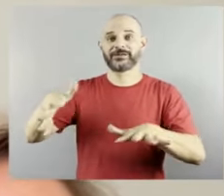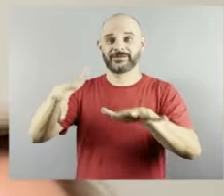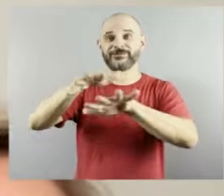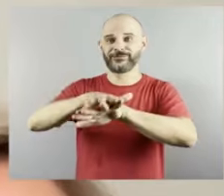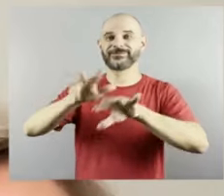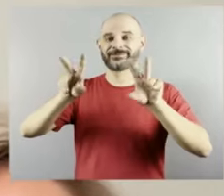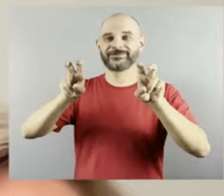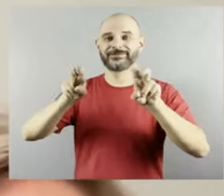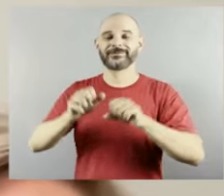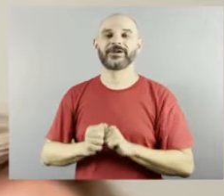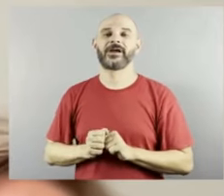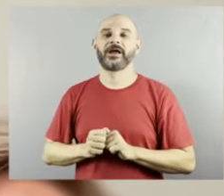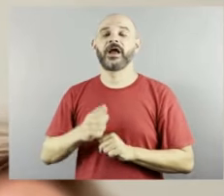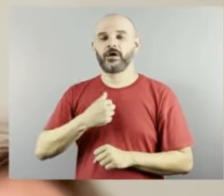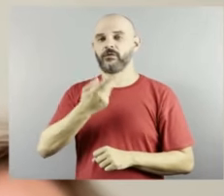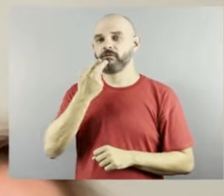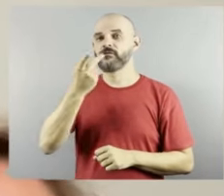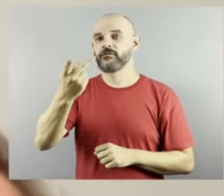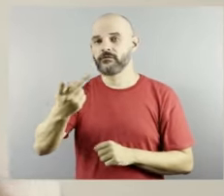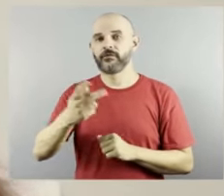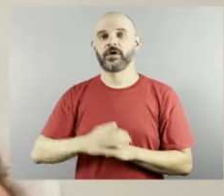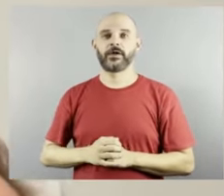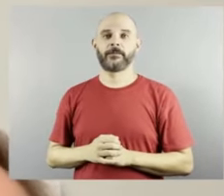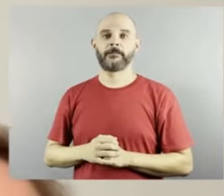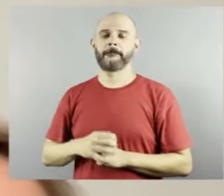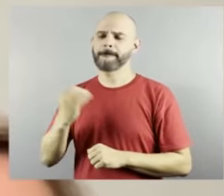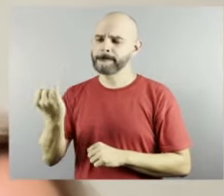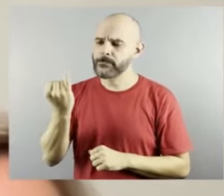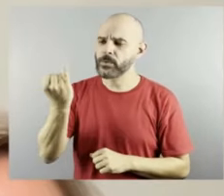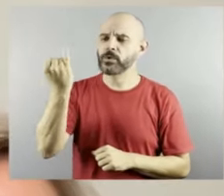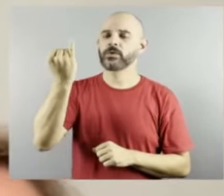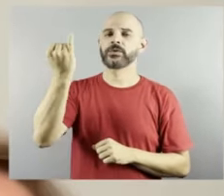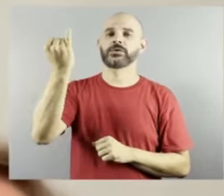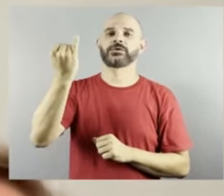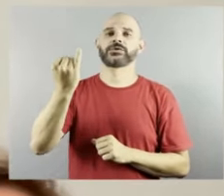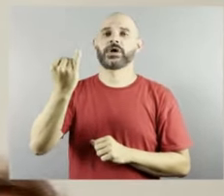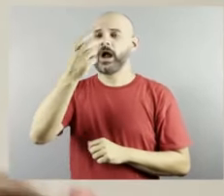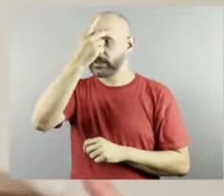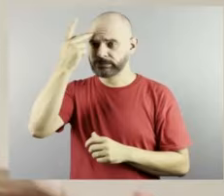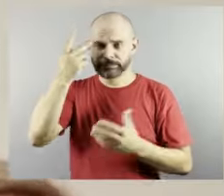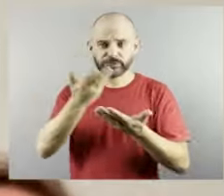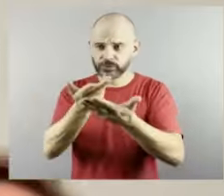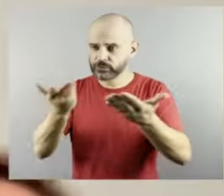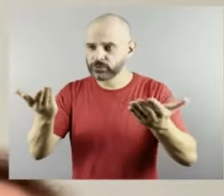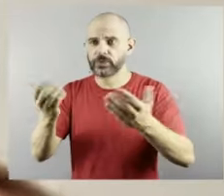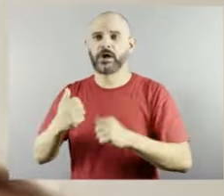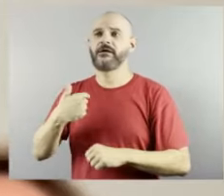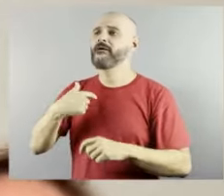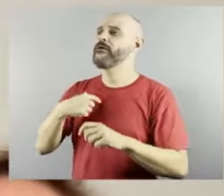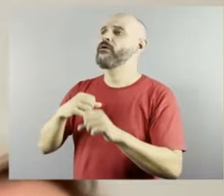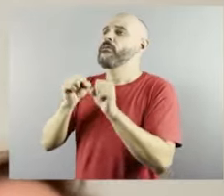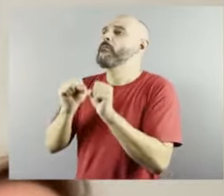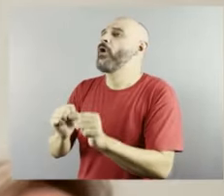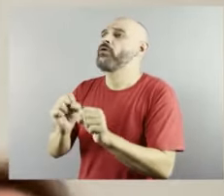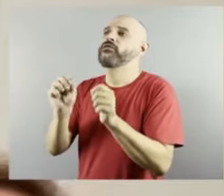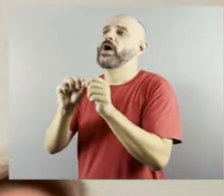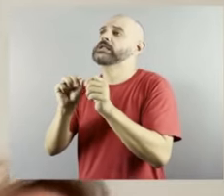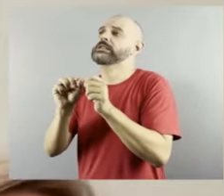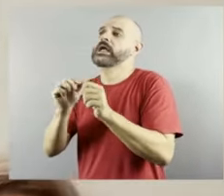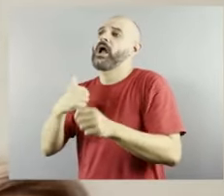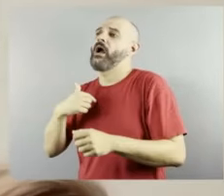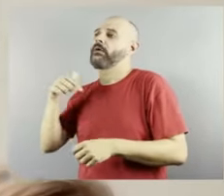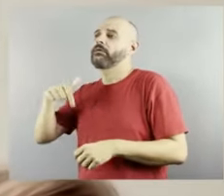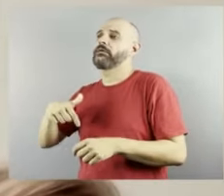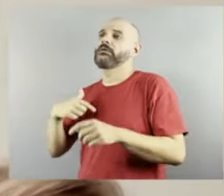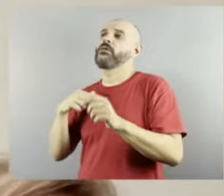dizer para as pessoas que as pessoas falam mas o que eu posso fazer aqui desse meu lugar nossa eu não eu não eu não consigo